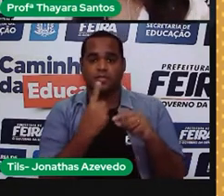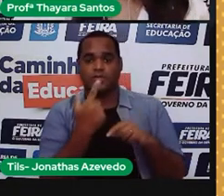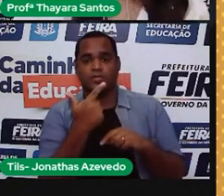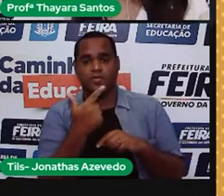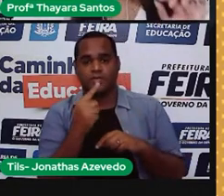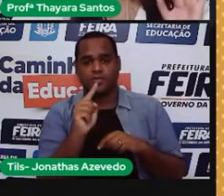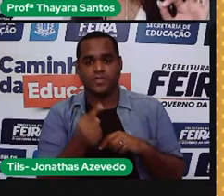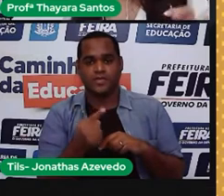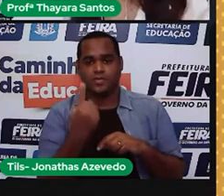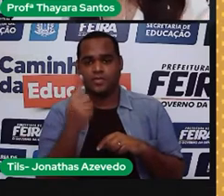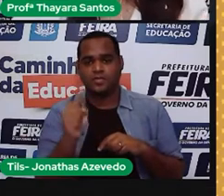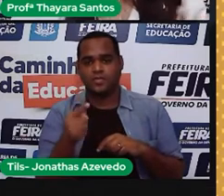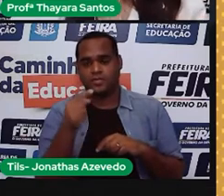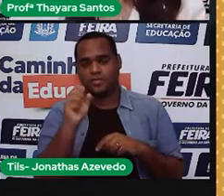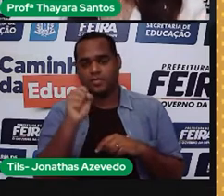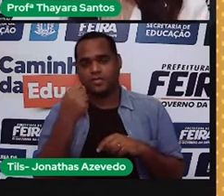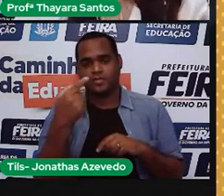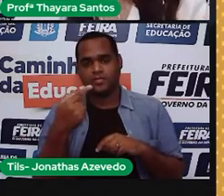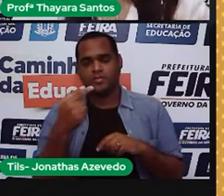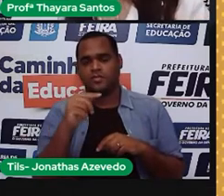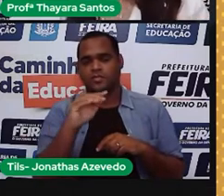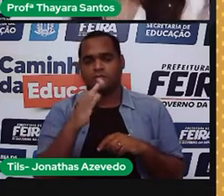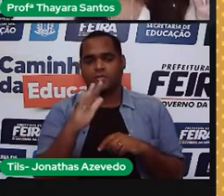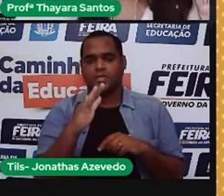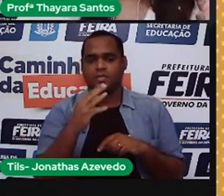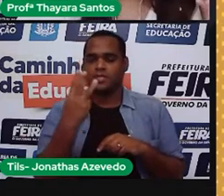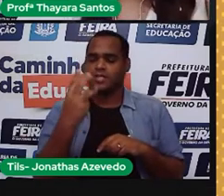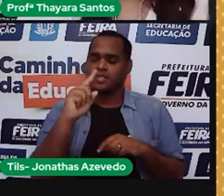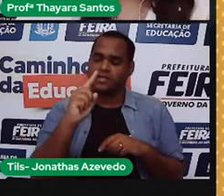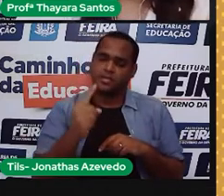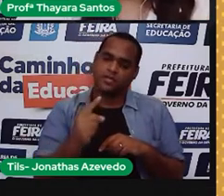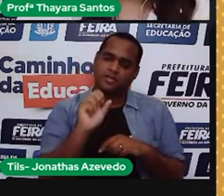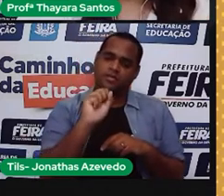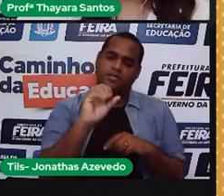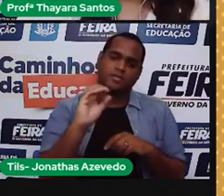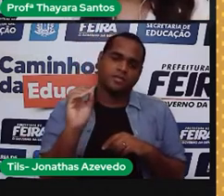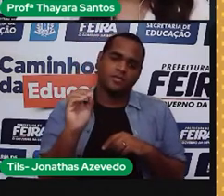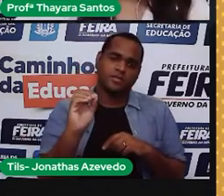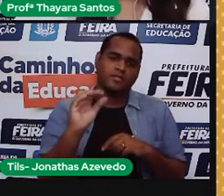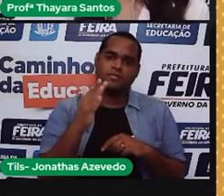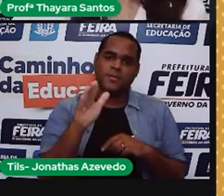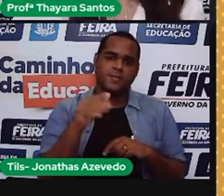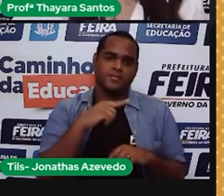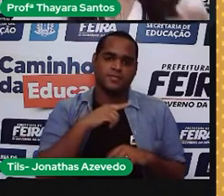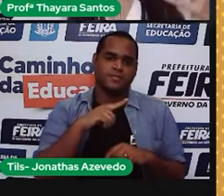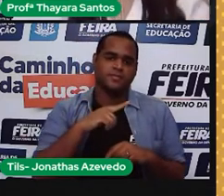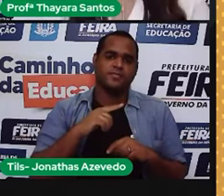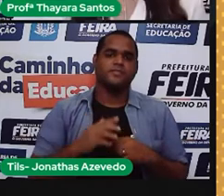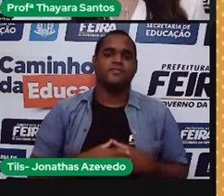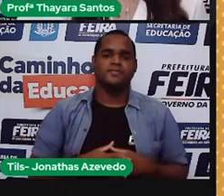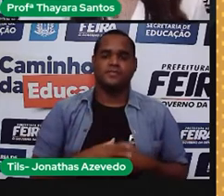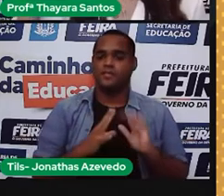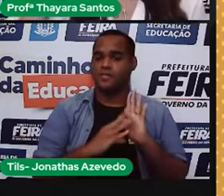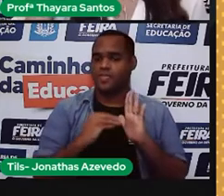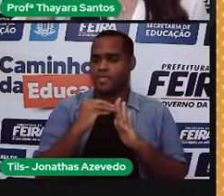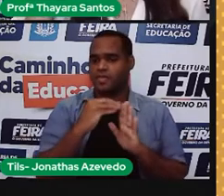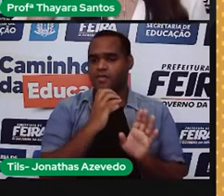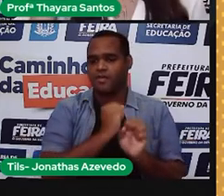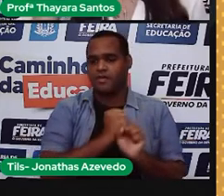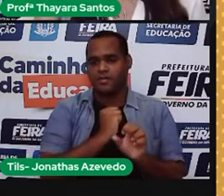,87, que vai dar aí uns 3,80, mais ou menos aí, né, de adicional.